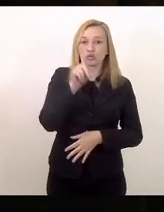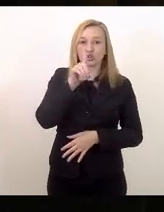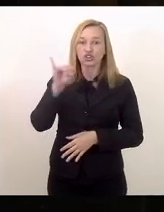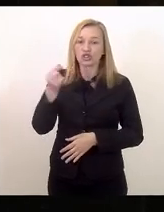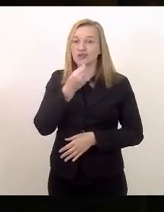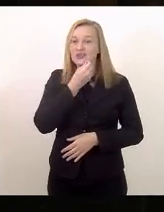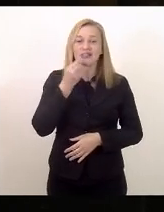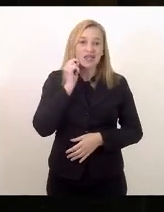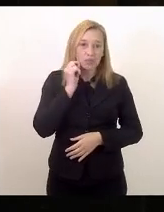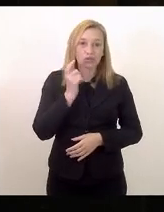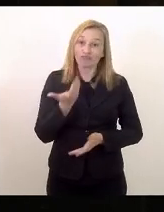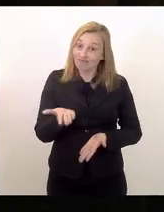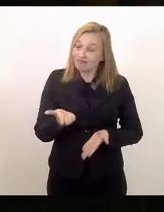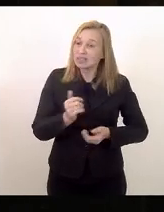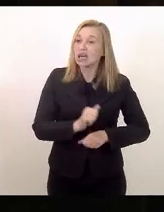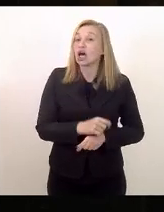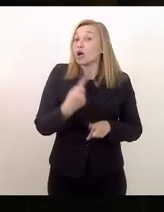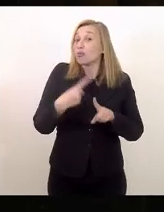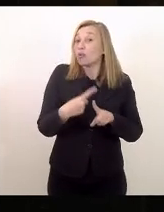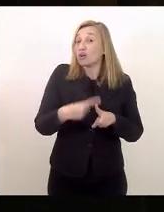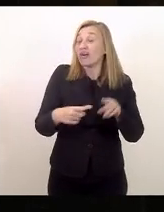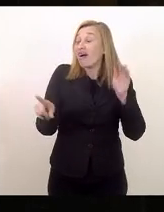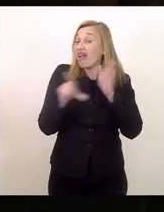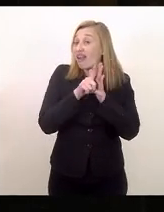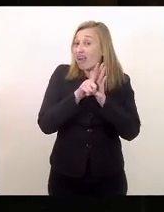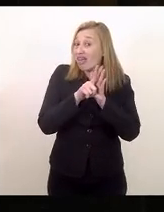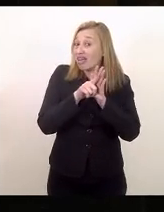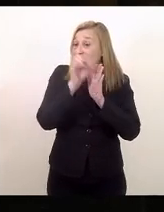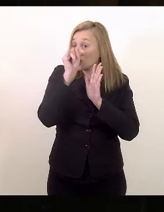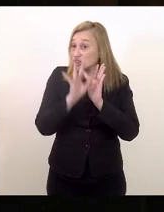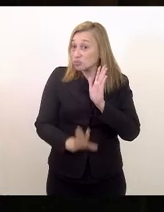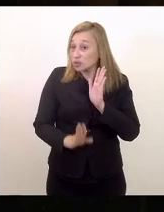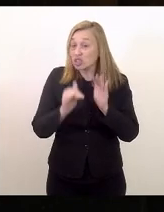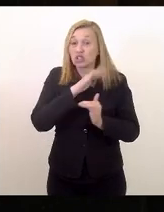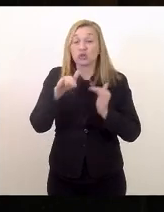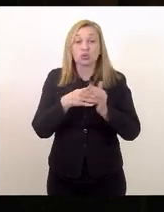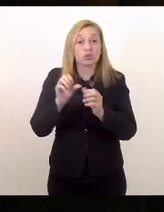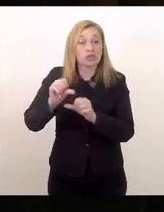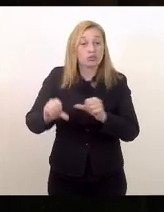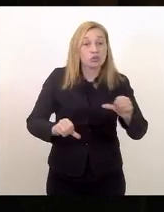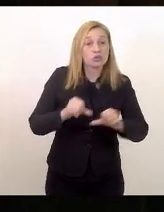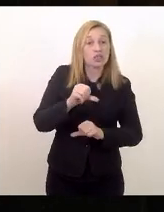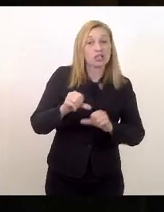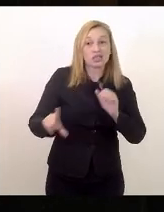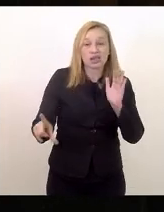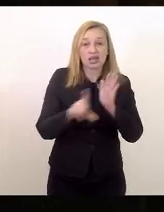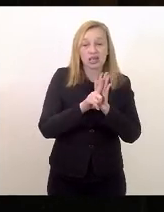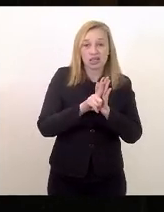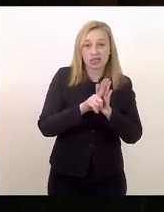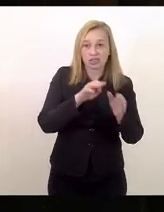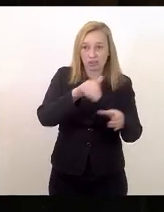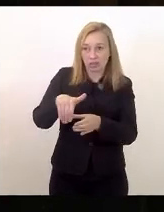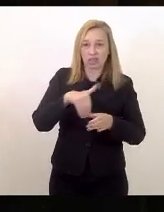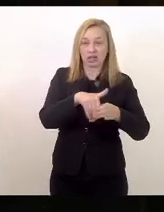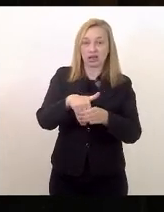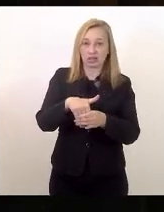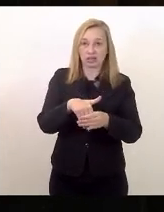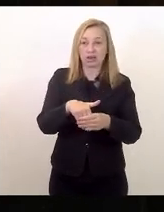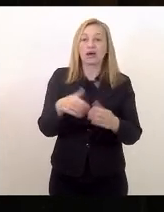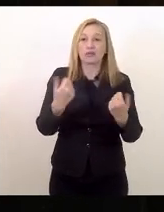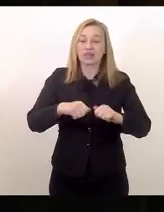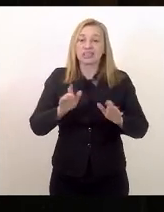setembro, porque a lei diz que toda mudança de legislação eleitoral tem que estar